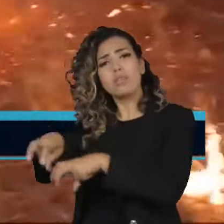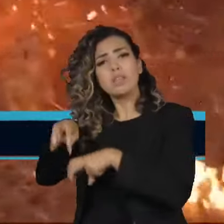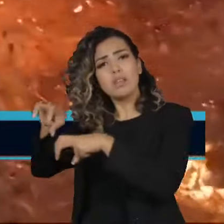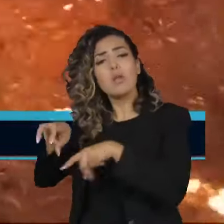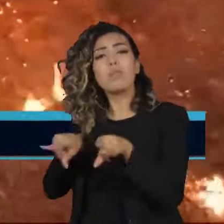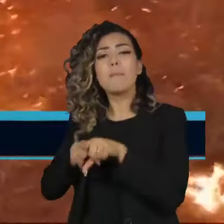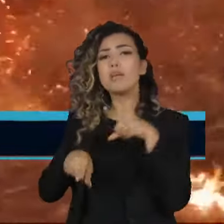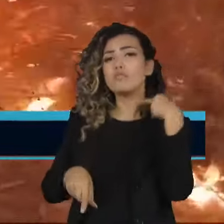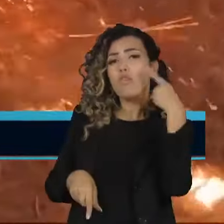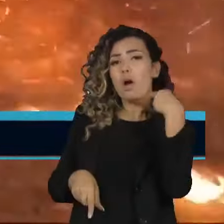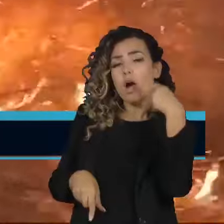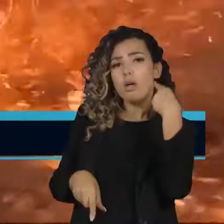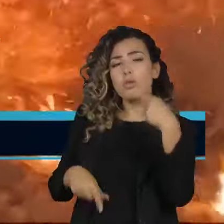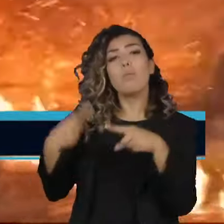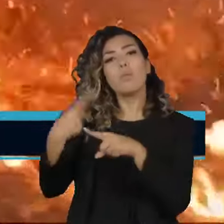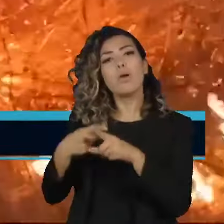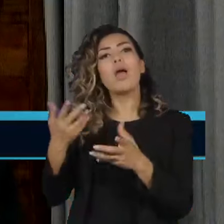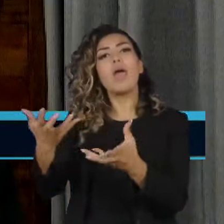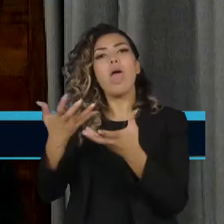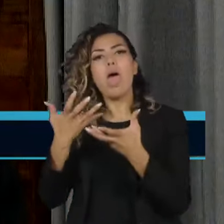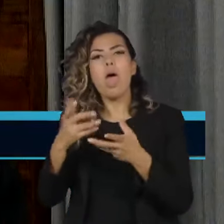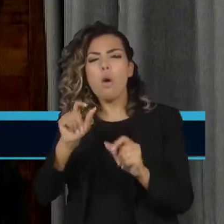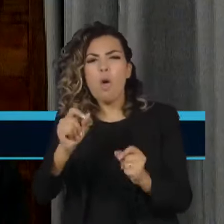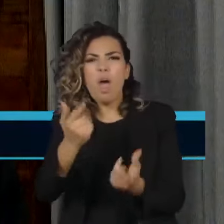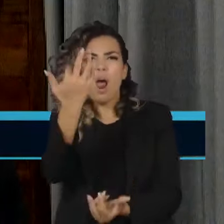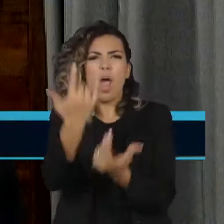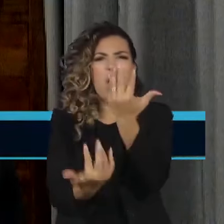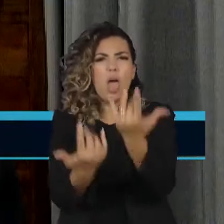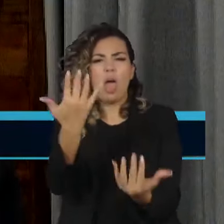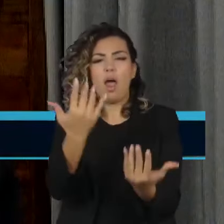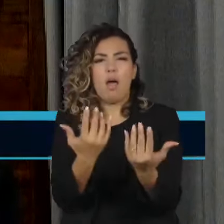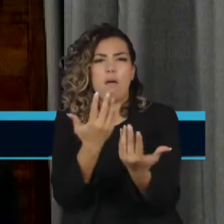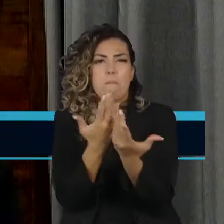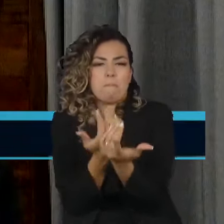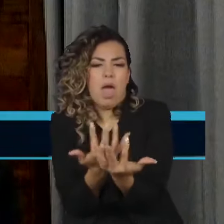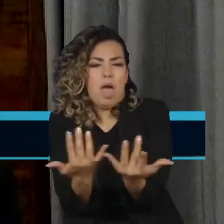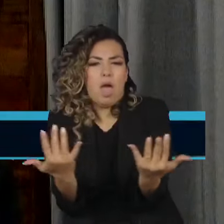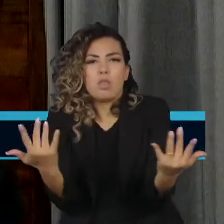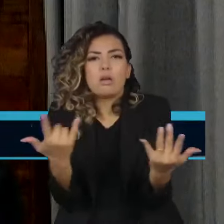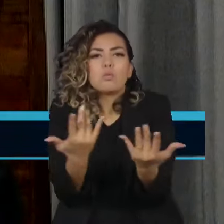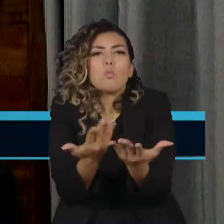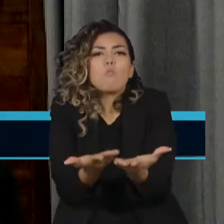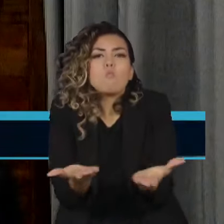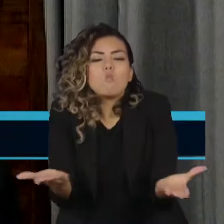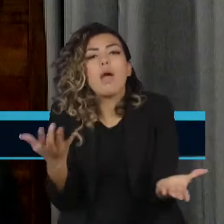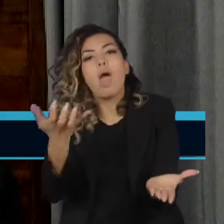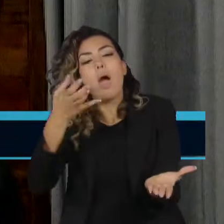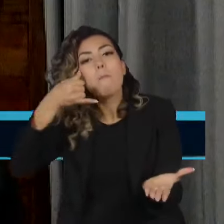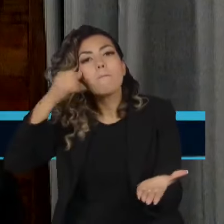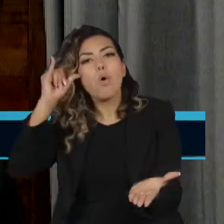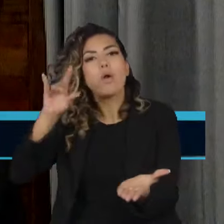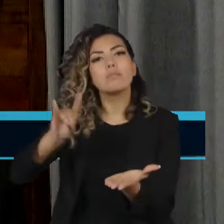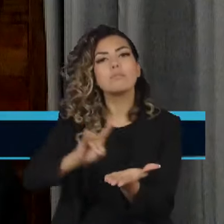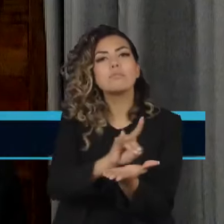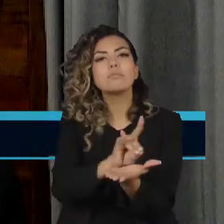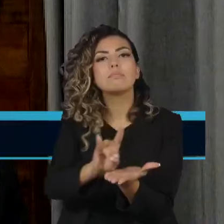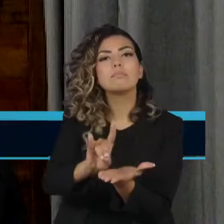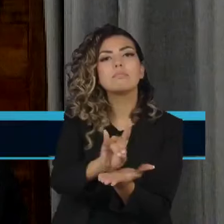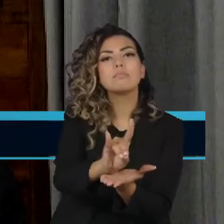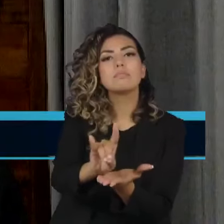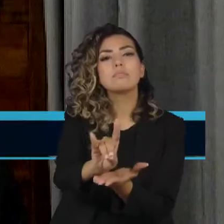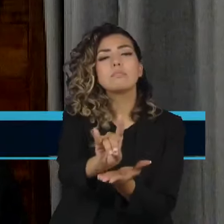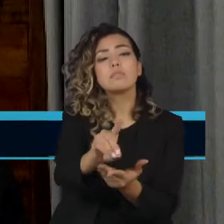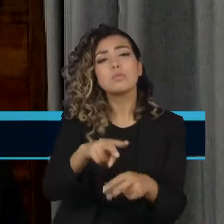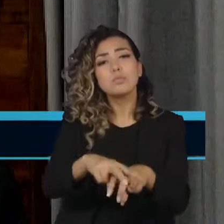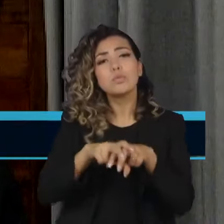para abertura de pastagem para gado. Só as multas não resolvem o problema das queimadas. A gente precisa de uma legislação muito mais dura. Essas